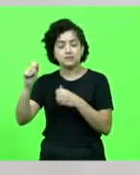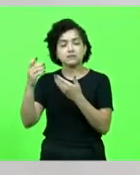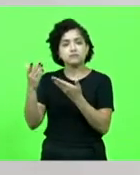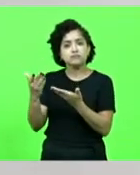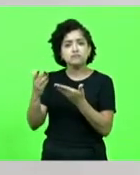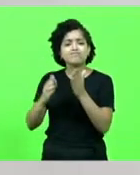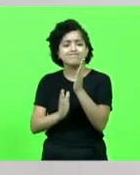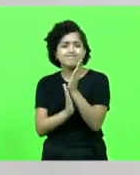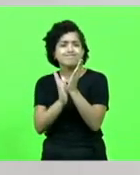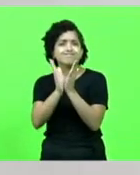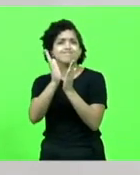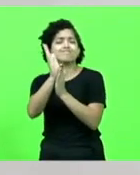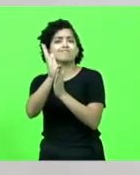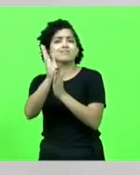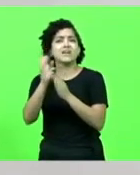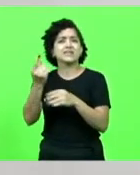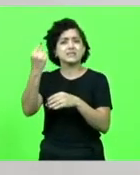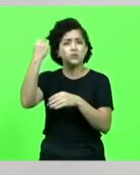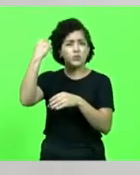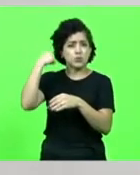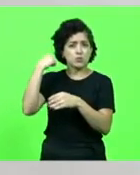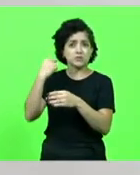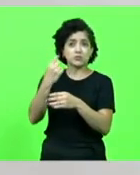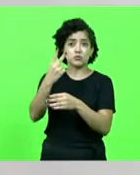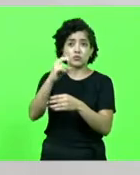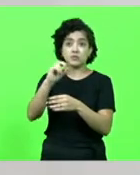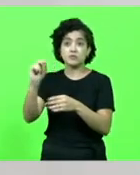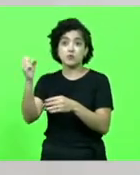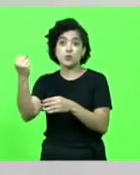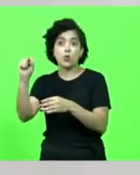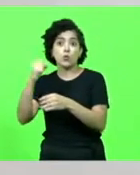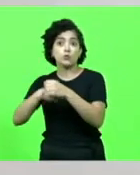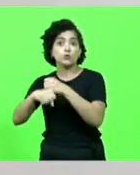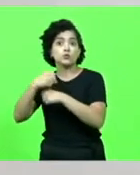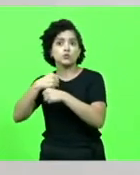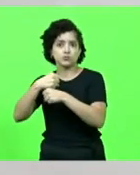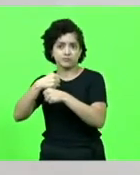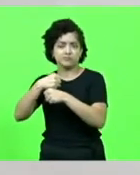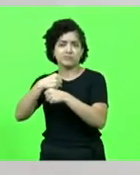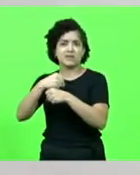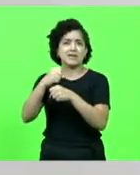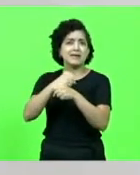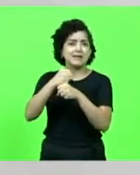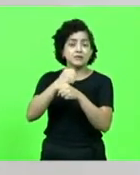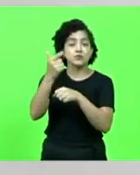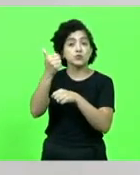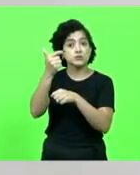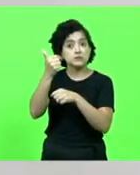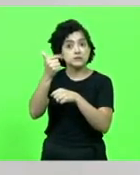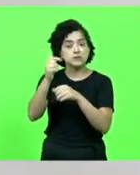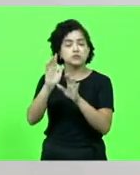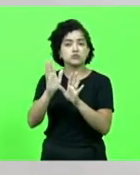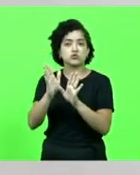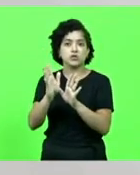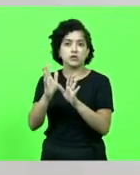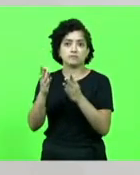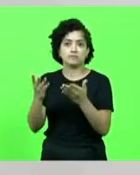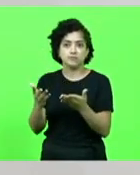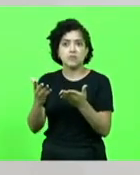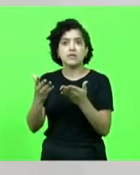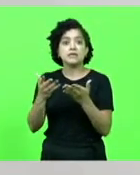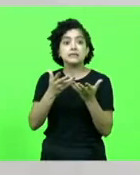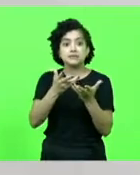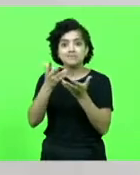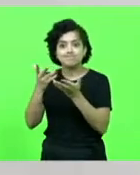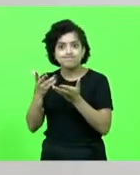perdurava desde 2008, deputado Maurício, questão de 10, 12 anos que Santa Catarina estava buscando